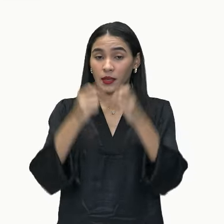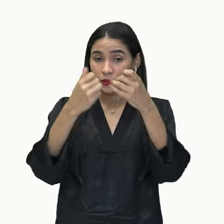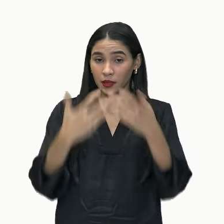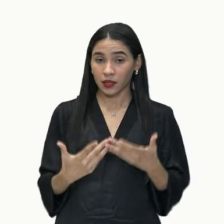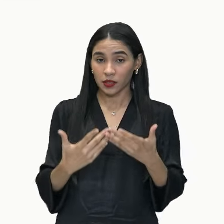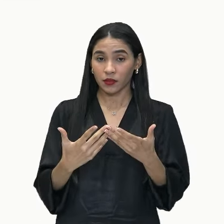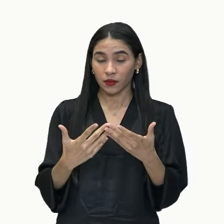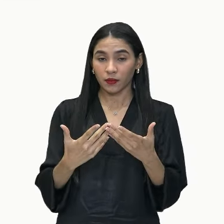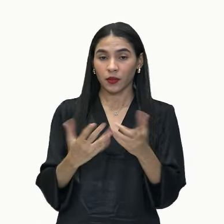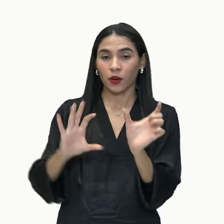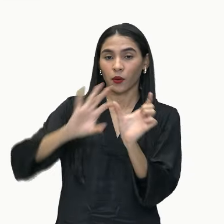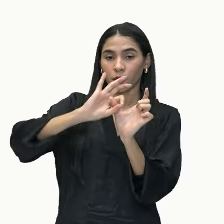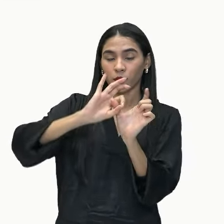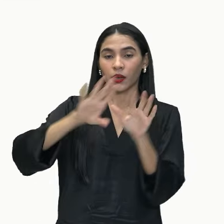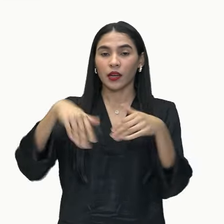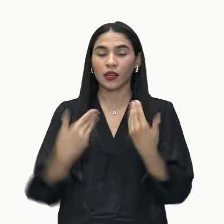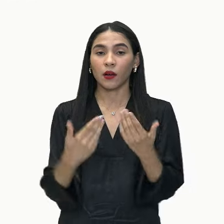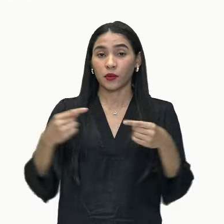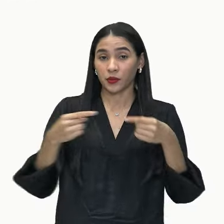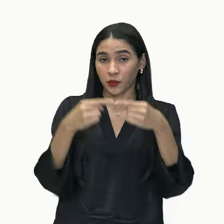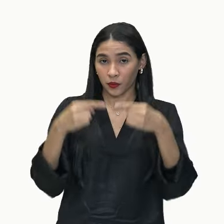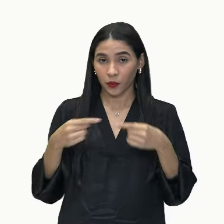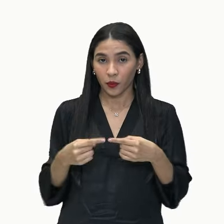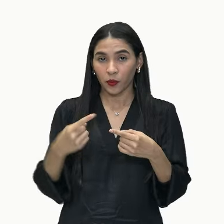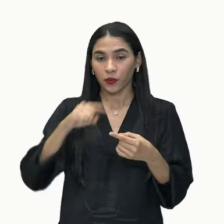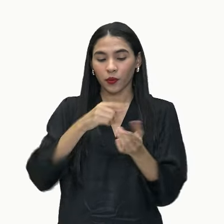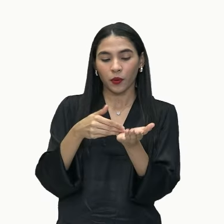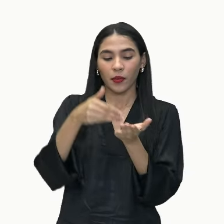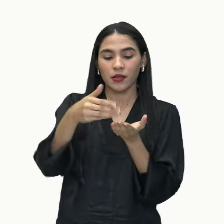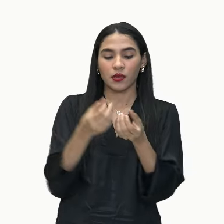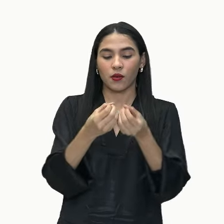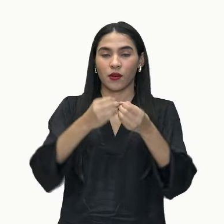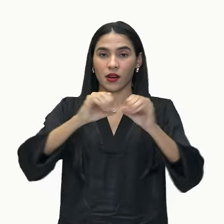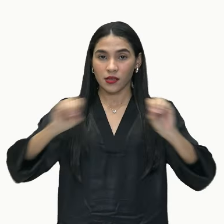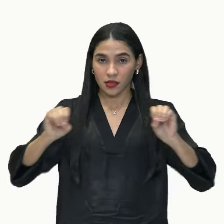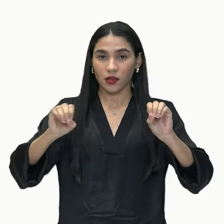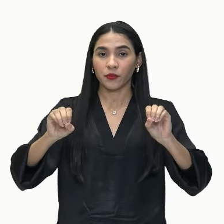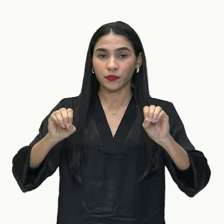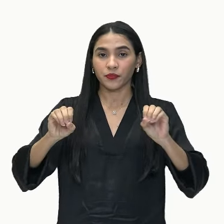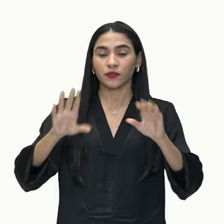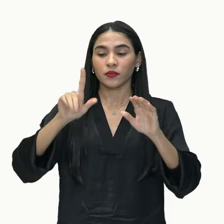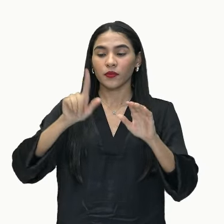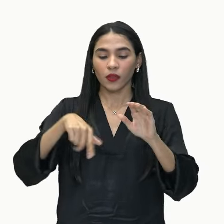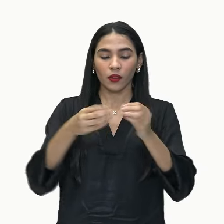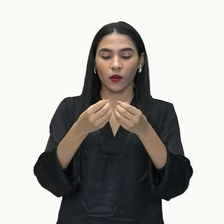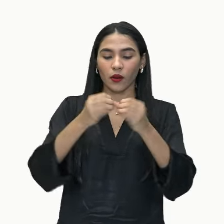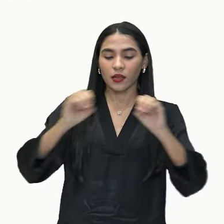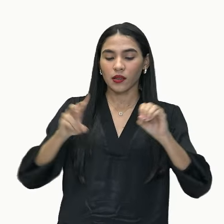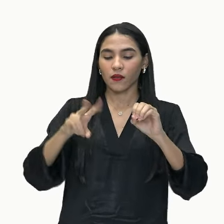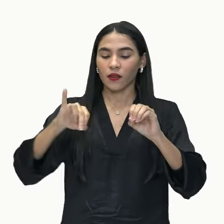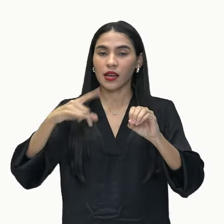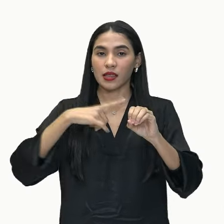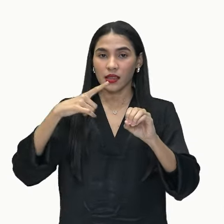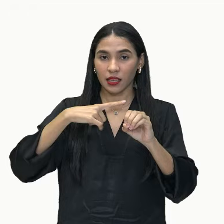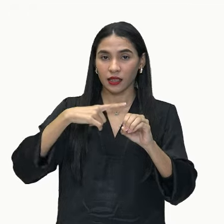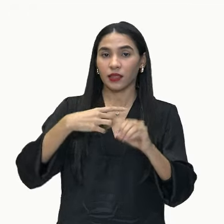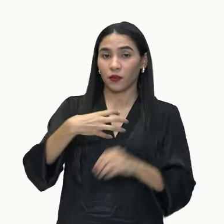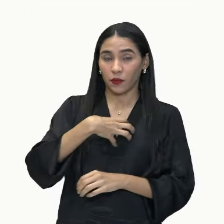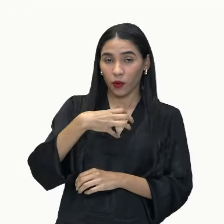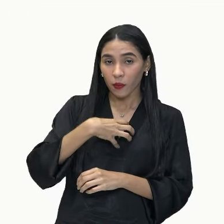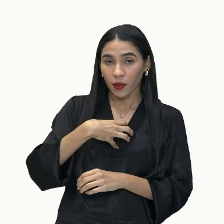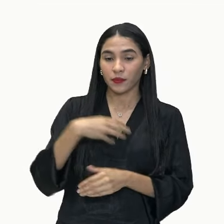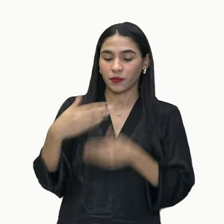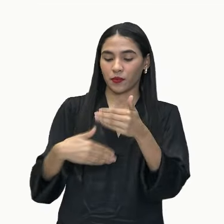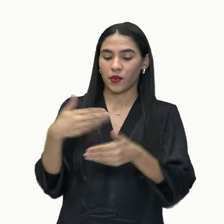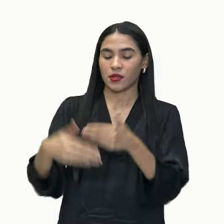né? Então, de acordo com a conjunção que inicia a oração, essa oração vai ter aí um efeito de sentido no